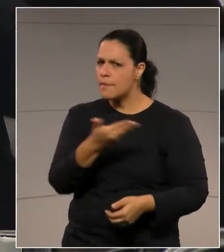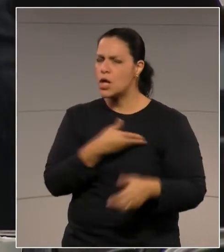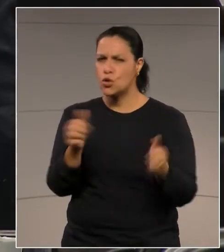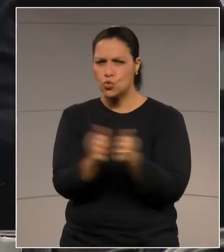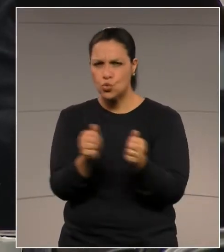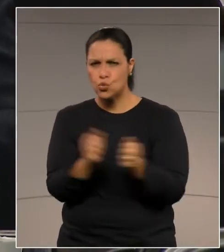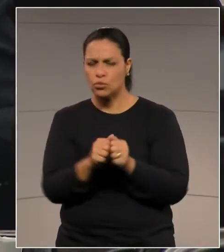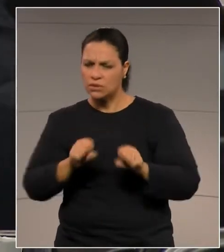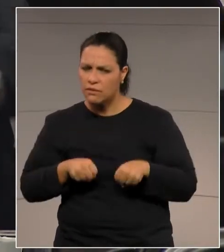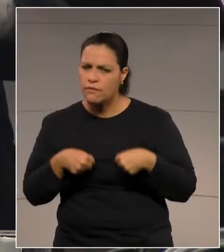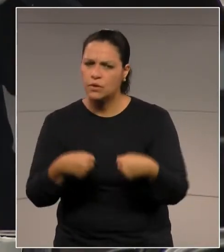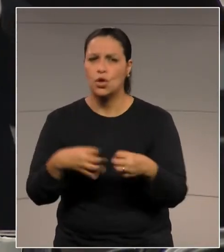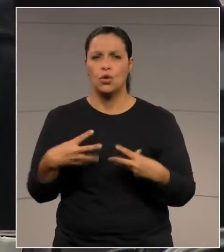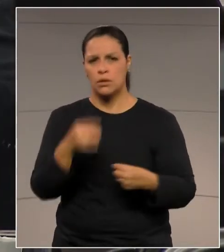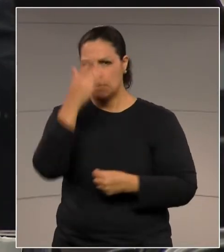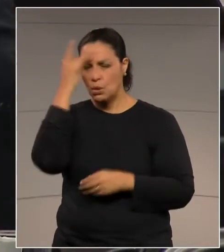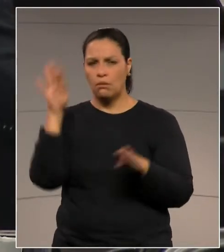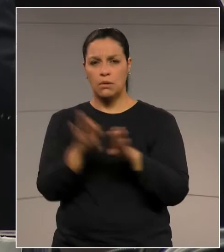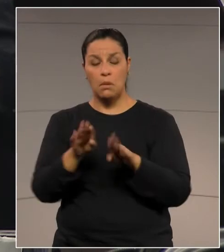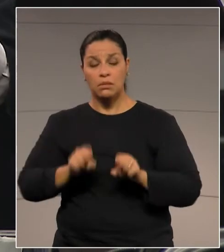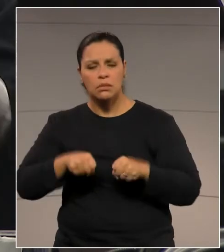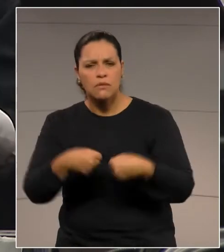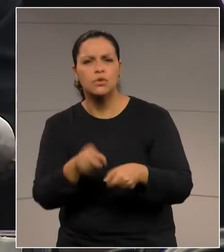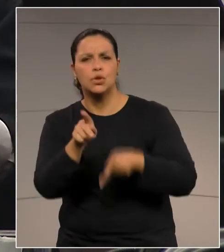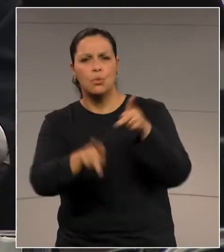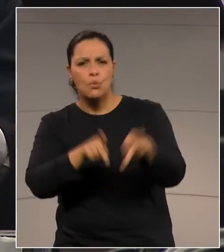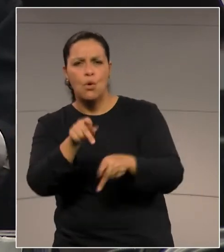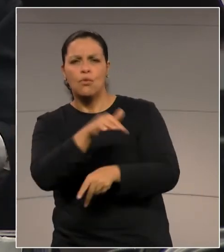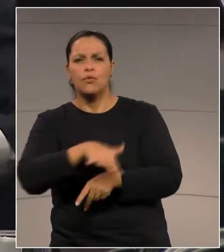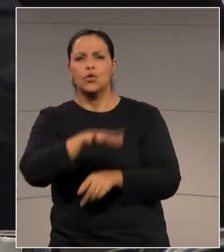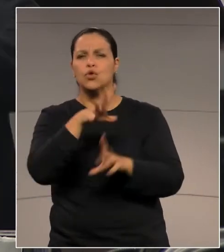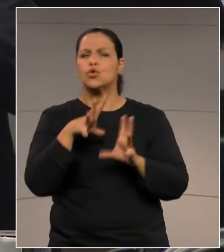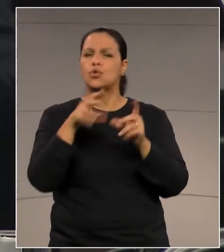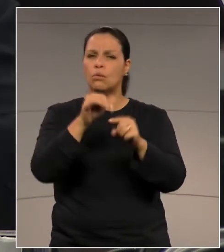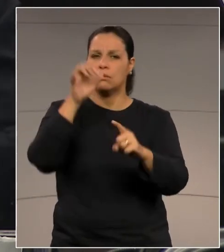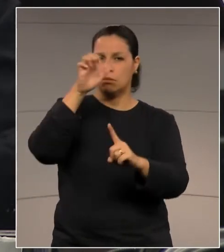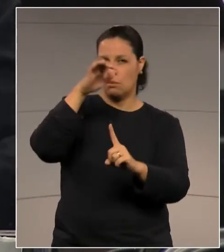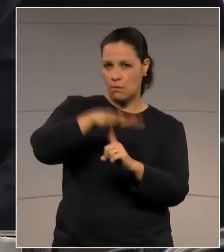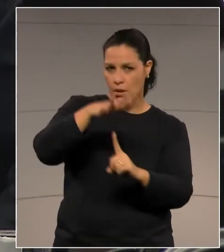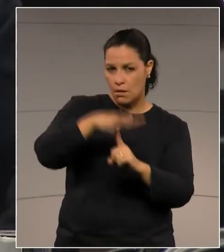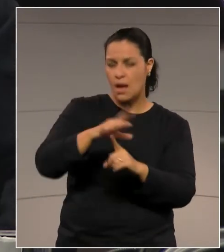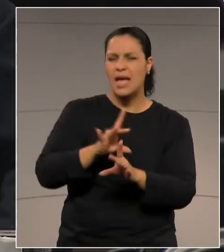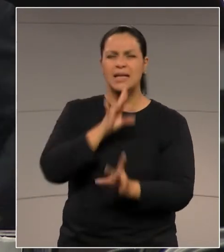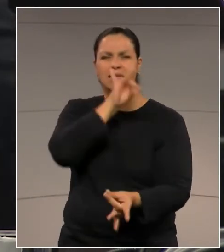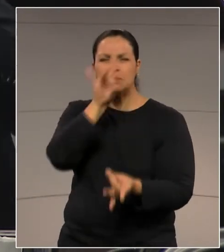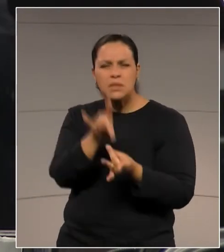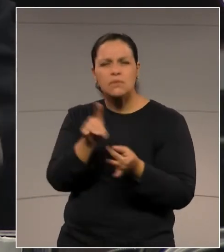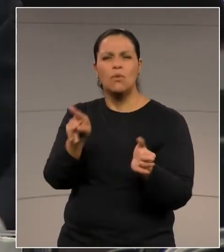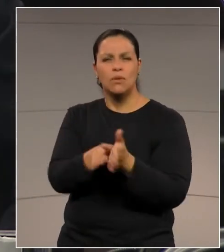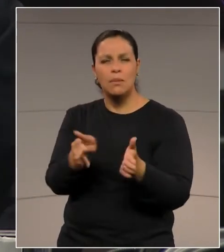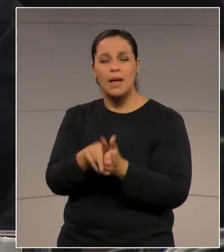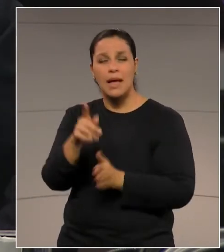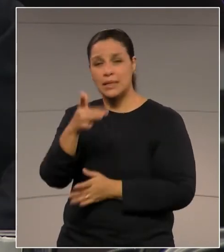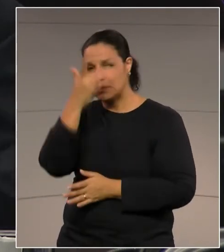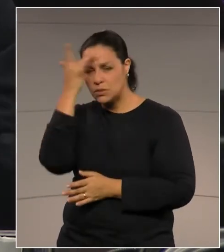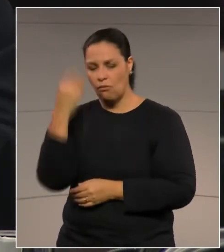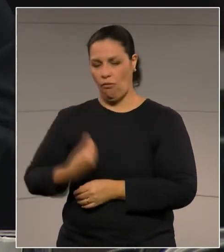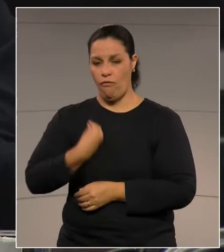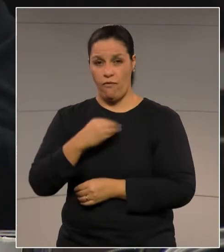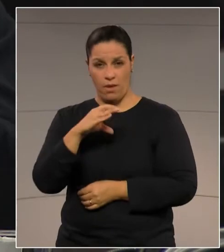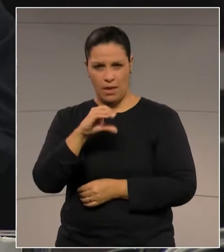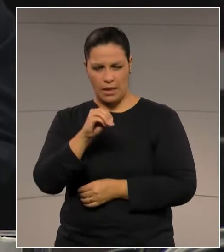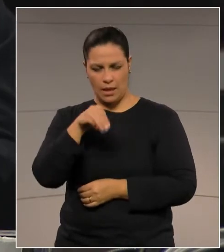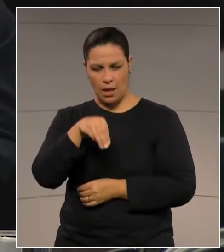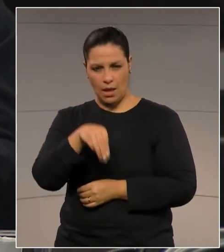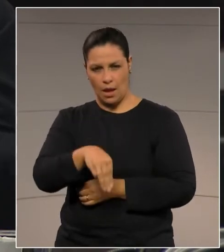defendia os companheiros e defendia toda a população do Estado do Palá, em especial a população dos Campos Gerais. Então,